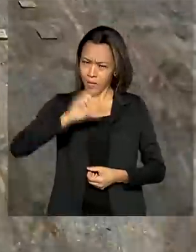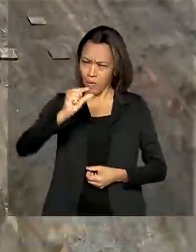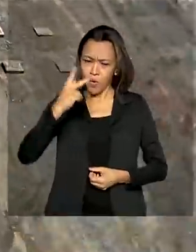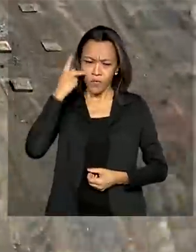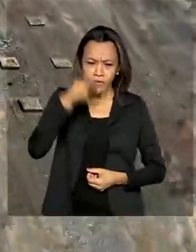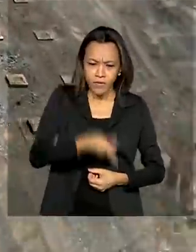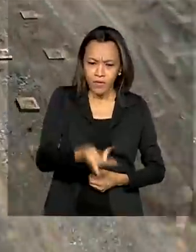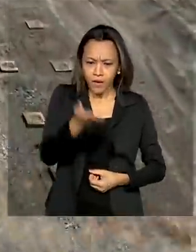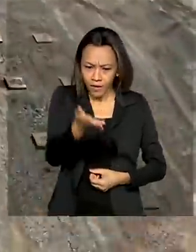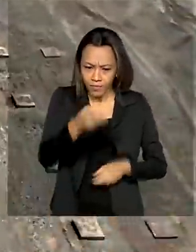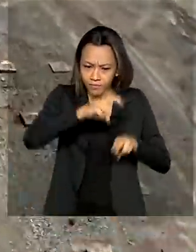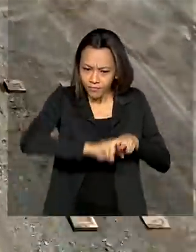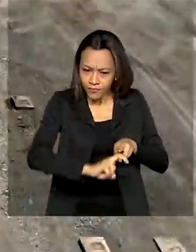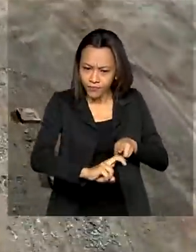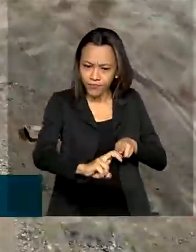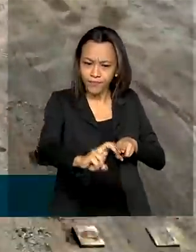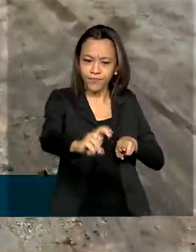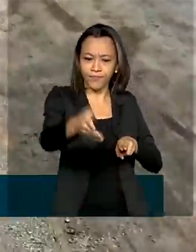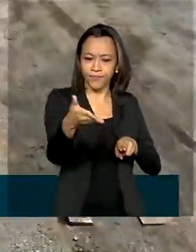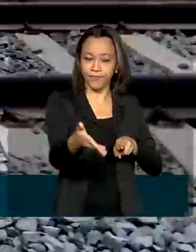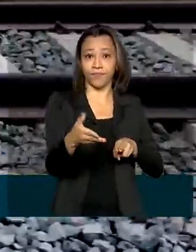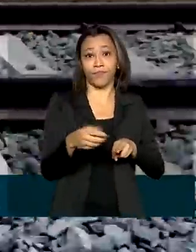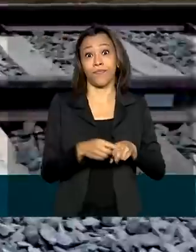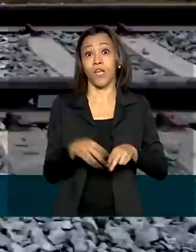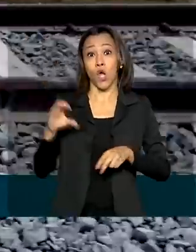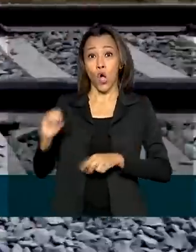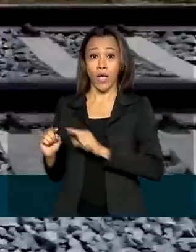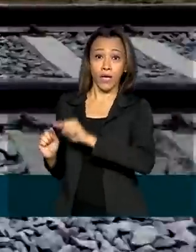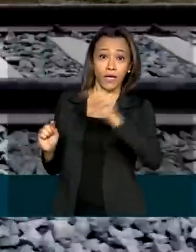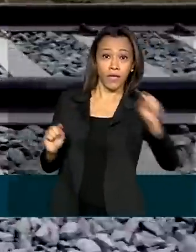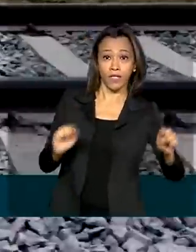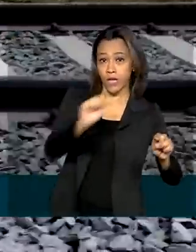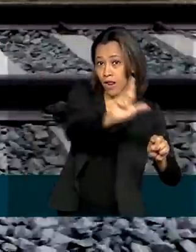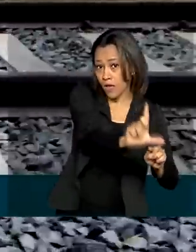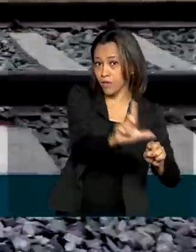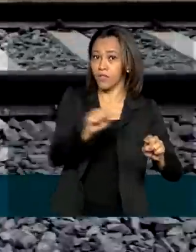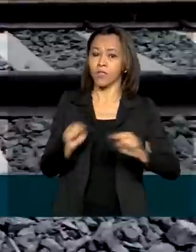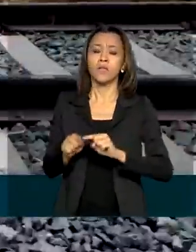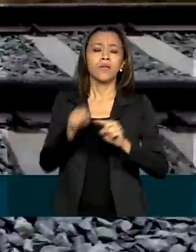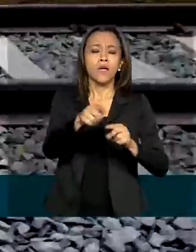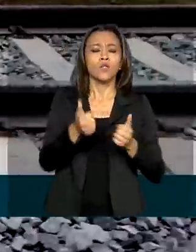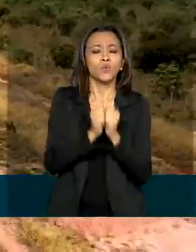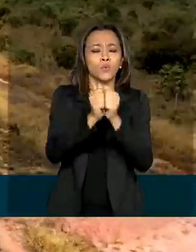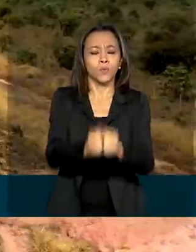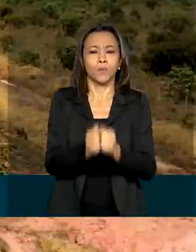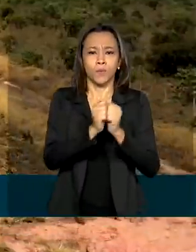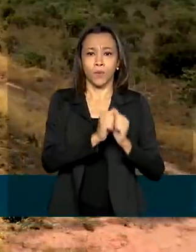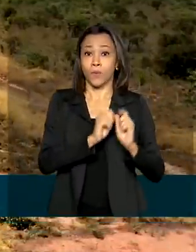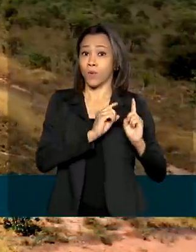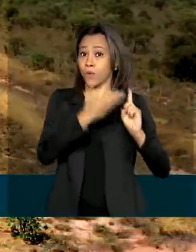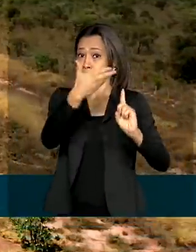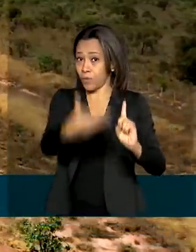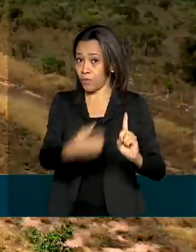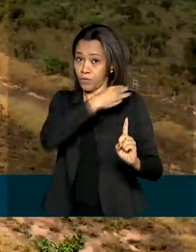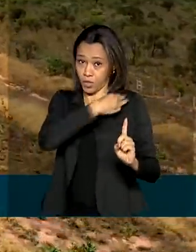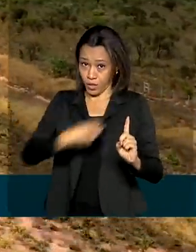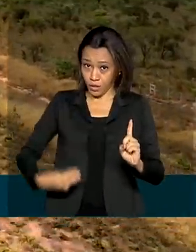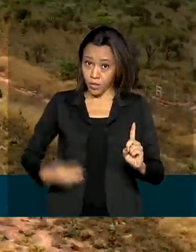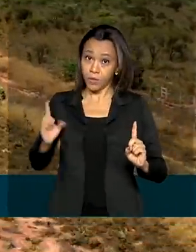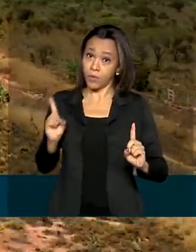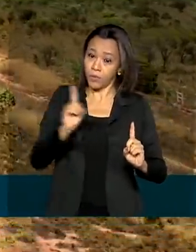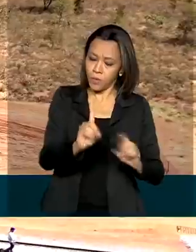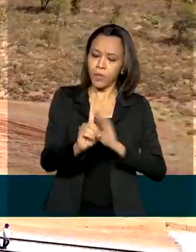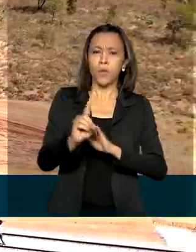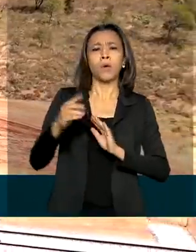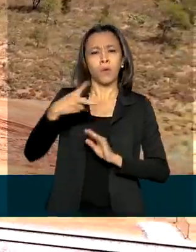Ferrovia de Integração Oeste-Leste. Acompanhado do ministro da Infraestrutura, Tarcísio Gomes de Freitas, o presidente participa